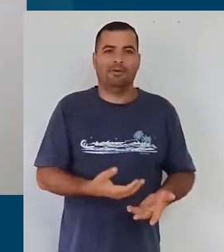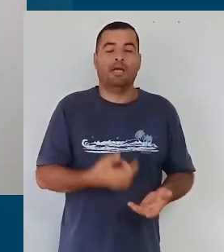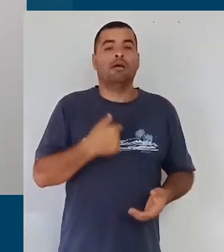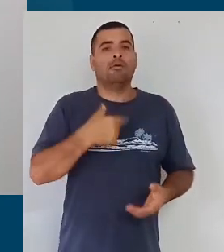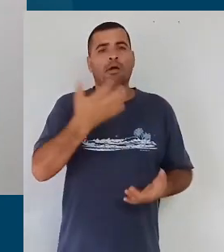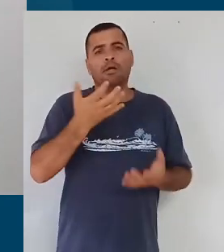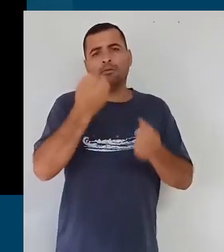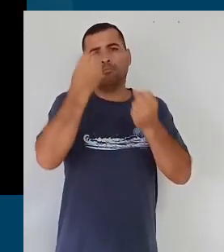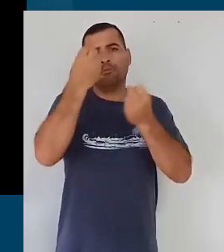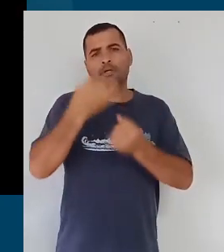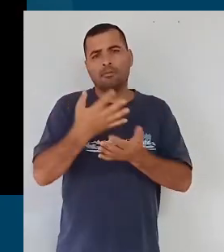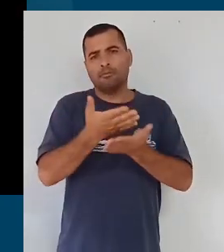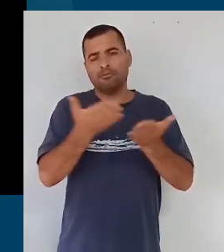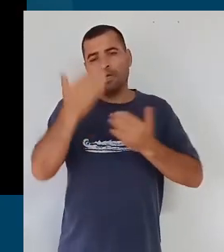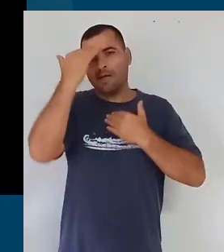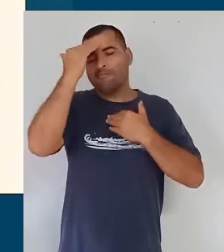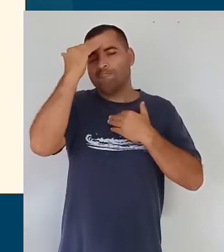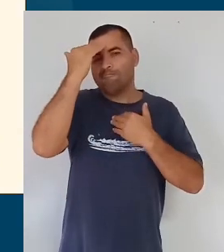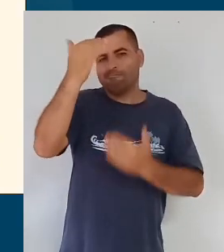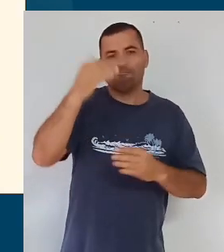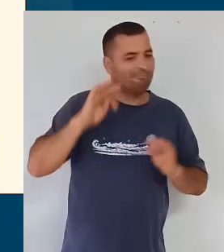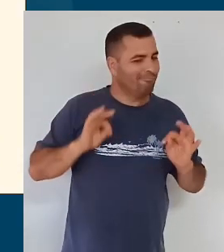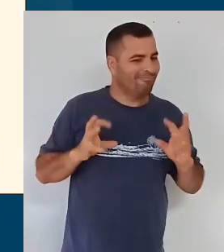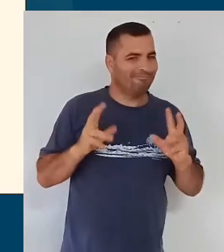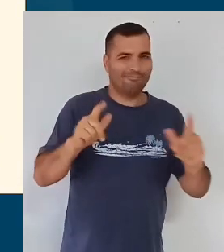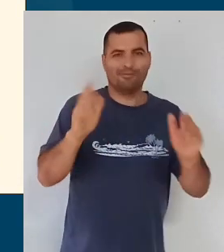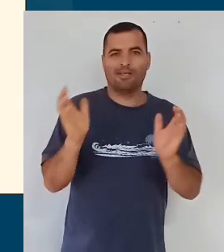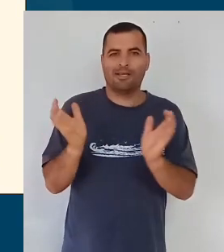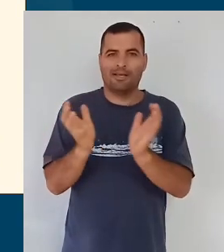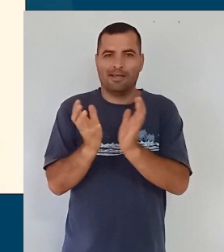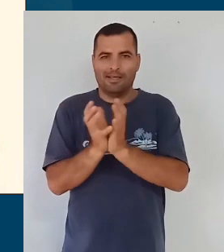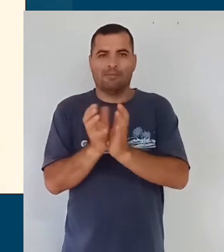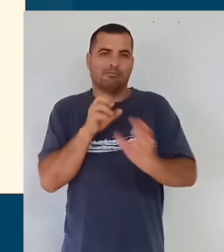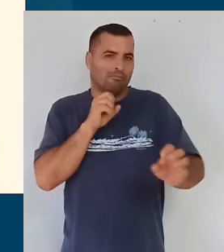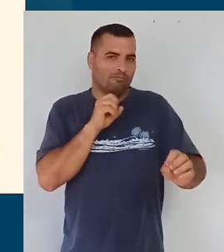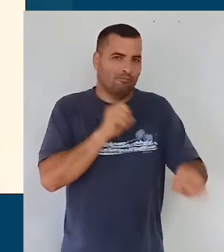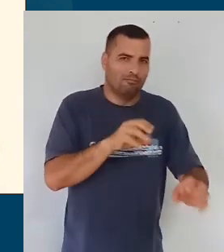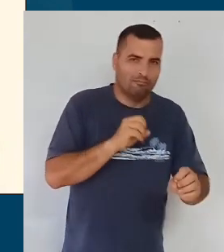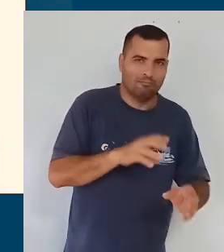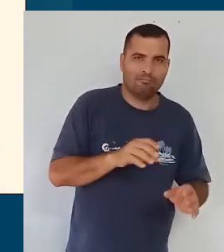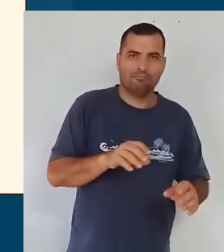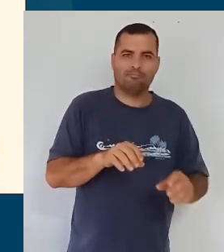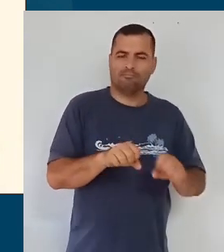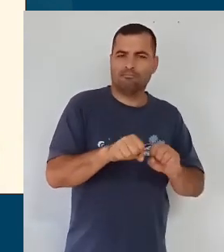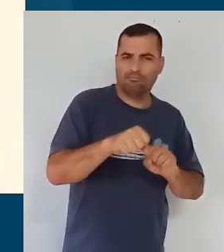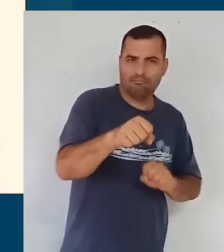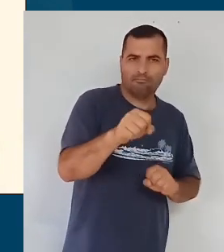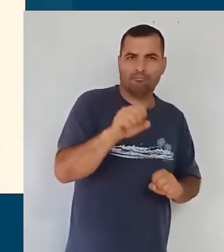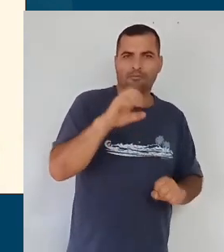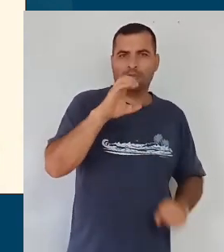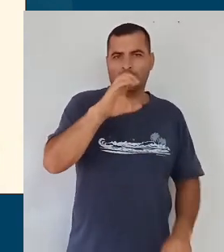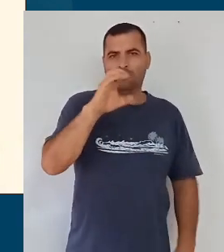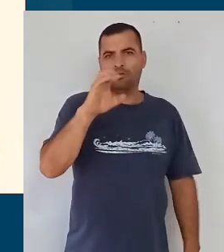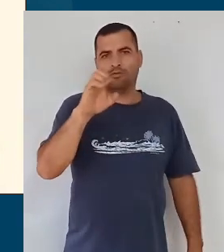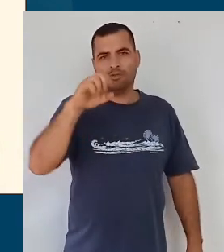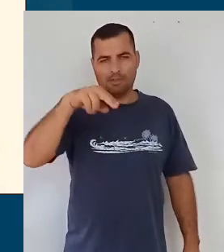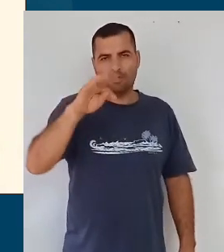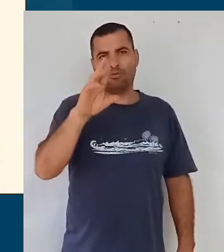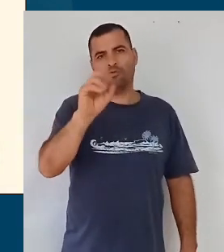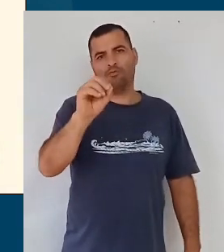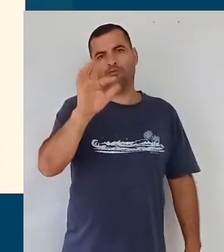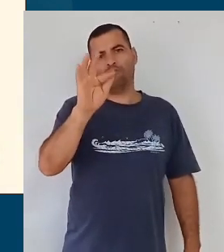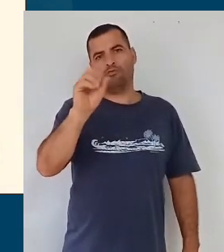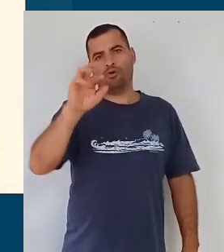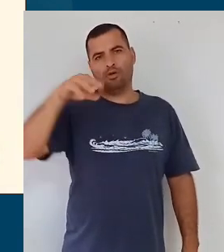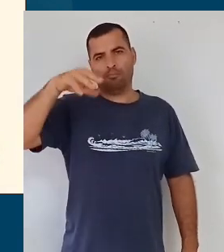então, já de iniciar a minha fala, agradecendo muito a equipe de formadoras do Centro Paulo Freire, da equipe de